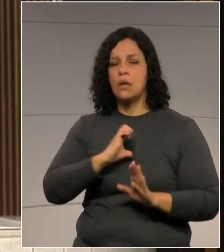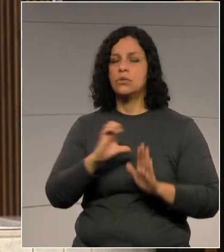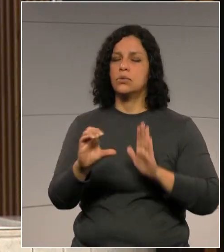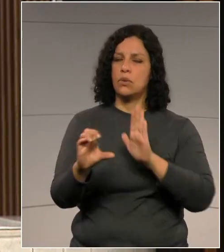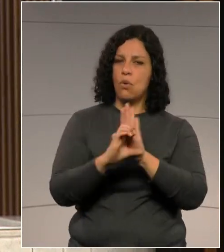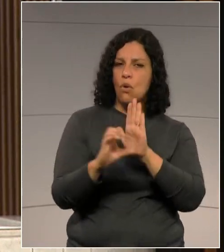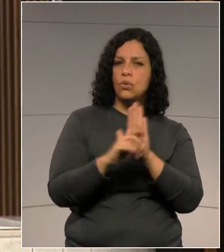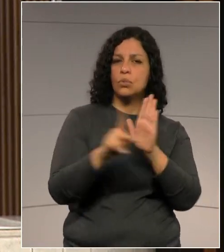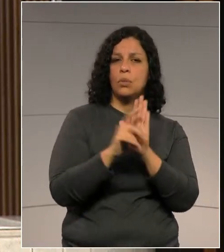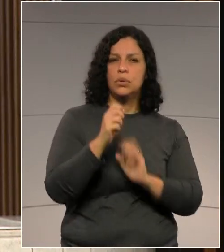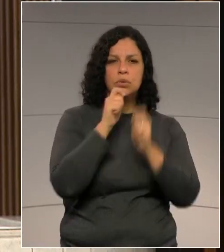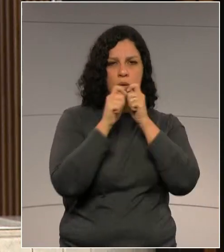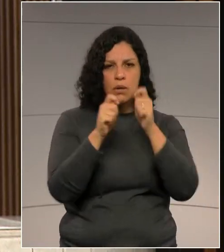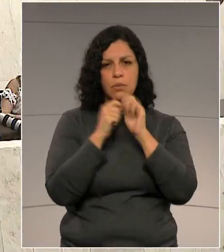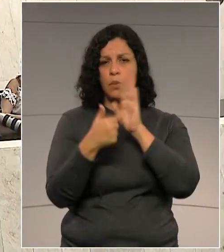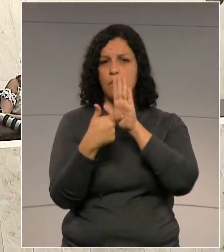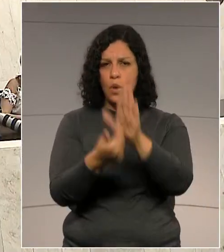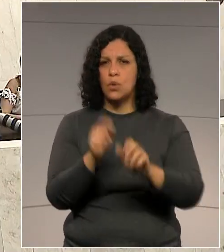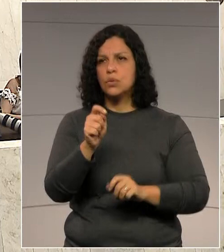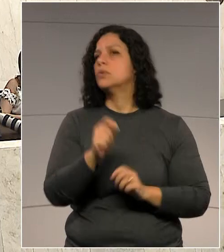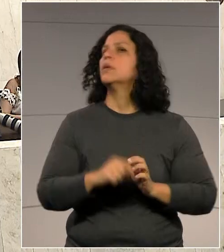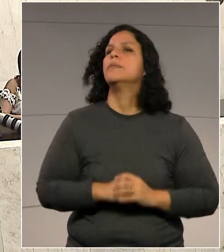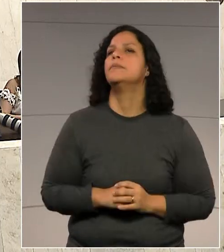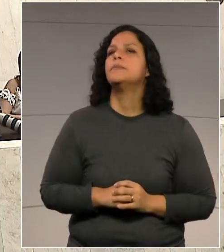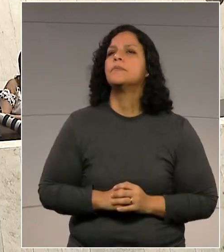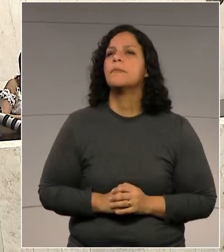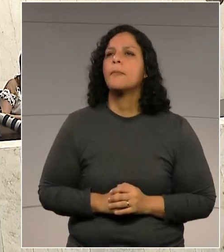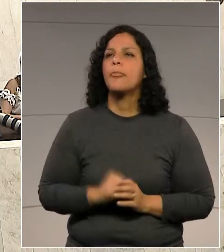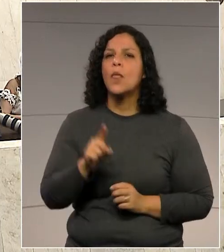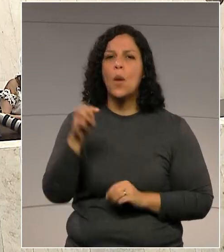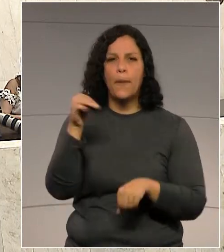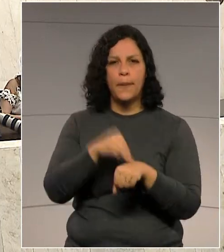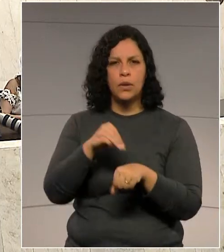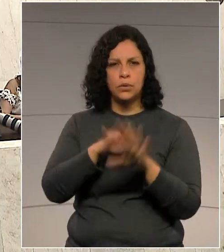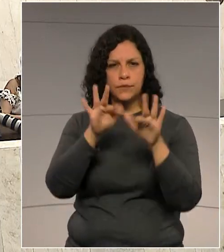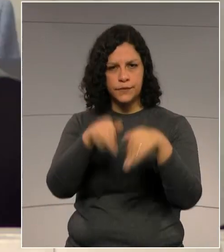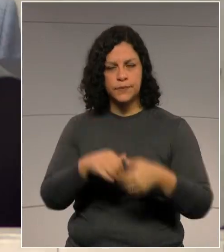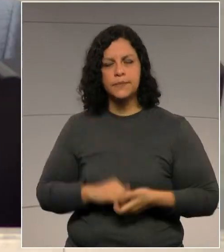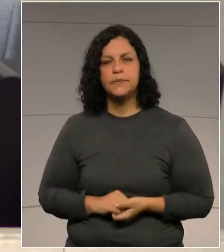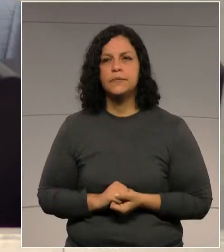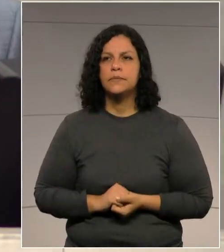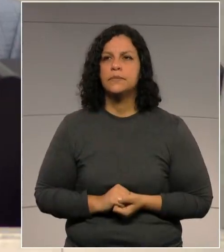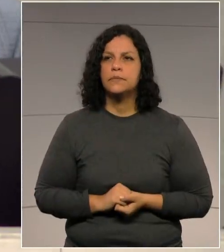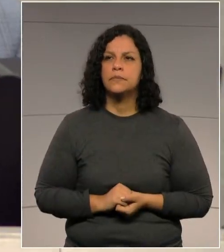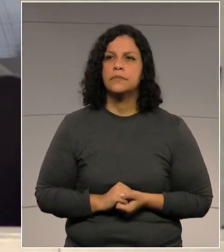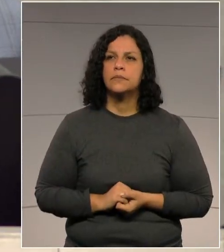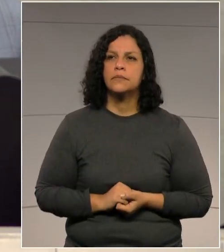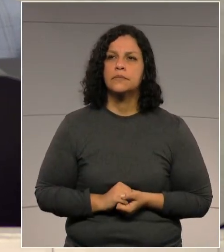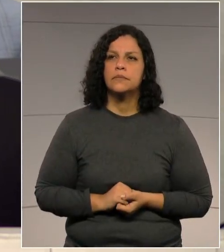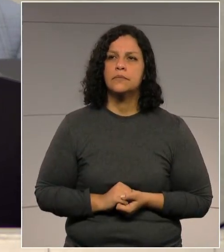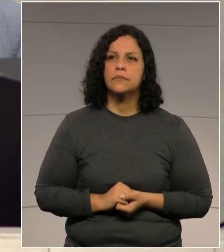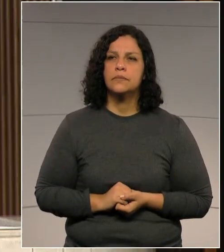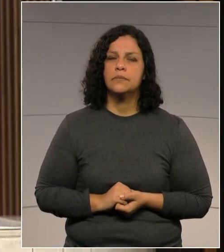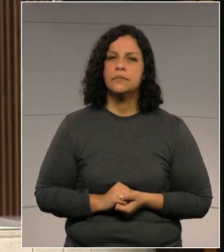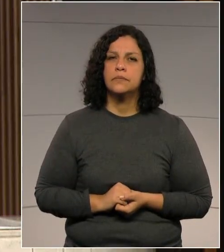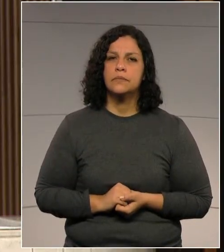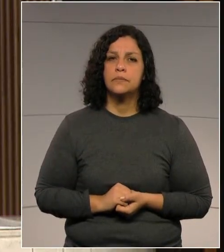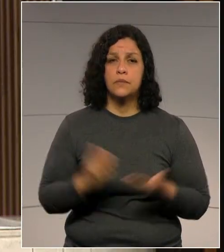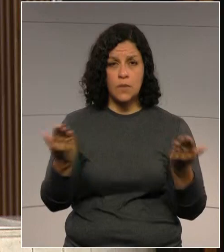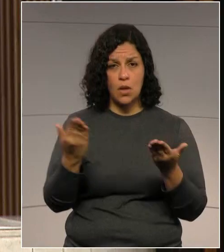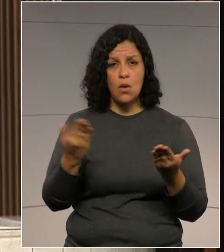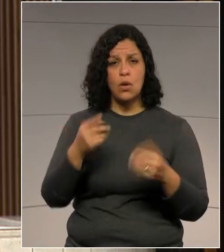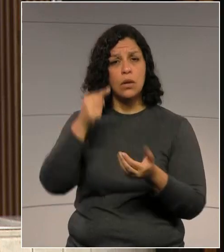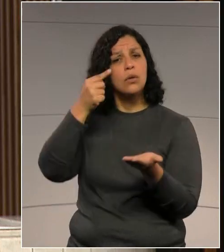que destaca que... Eu peço um minuto para conclusão, senhor presidente. Pois não, um minuto para concluir. O